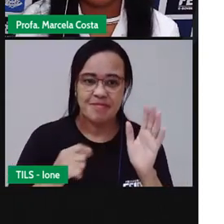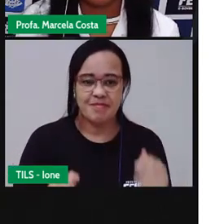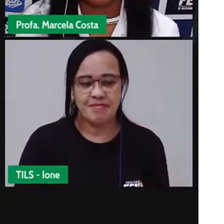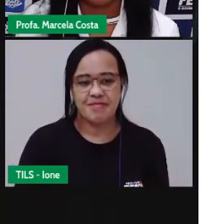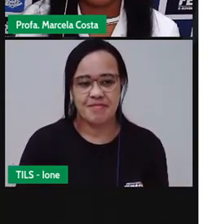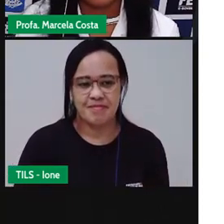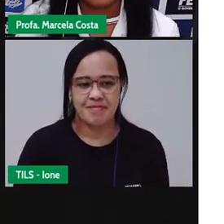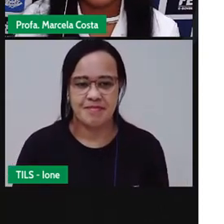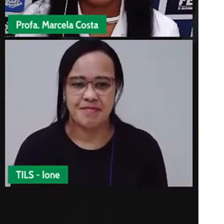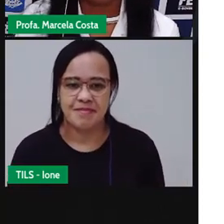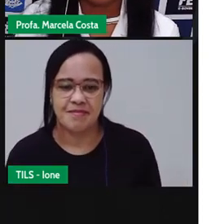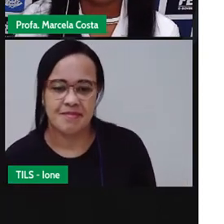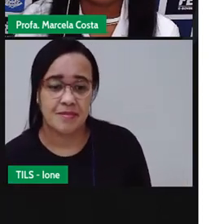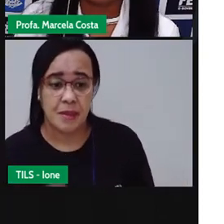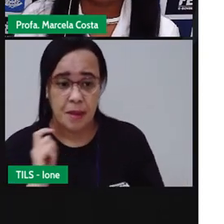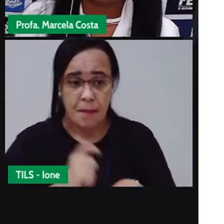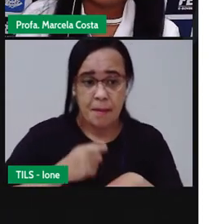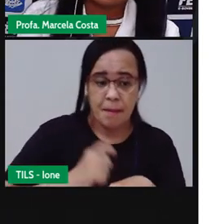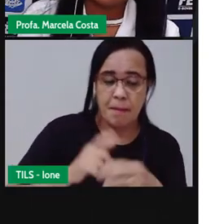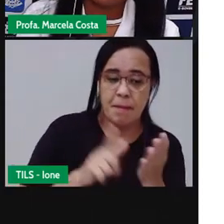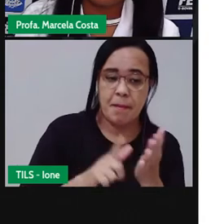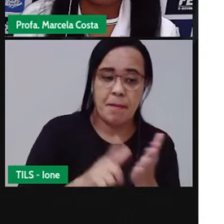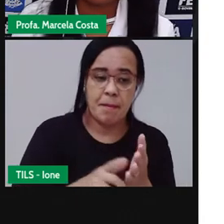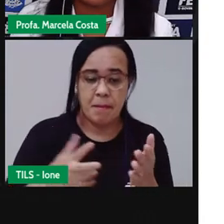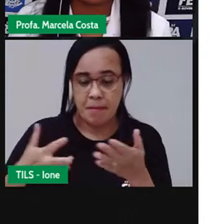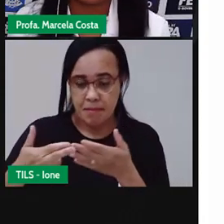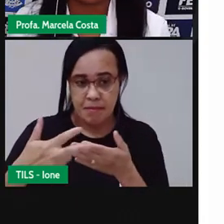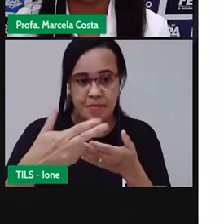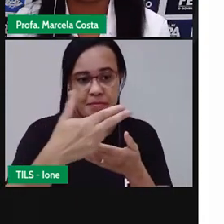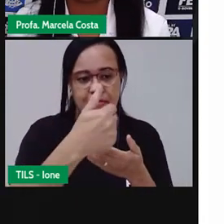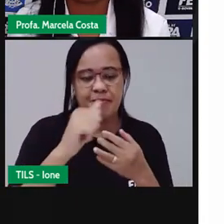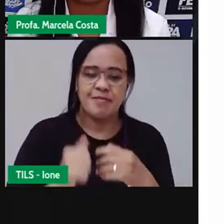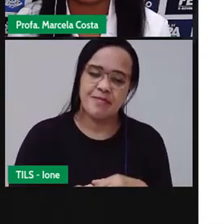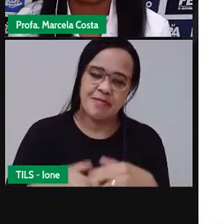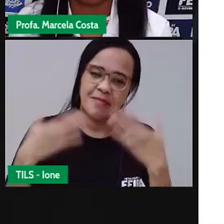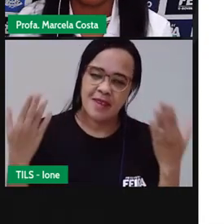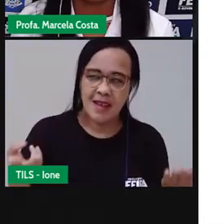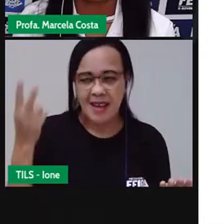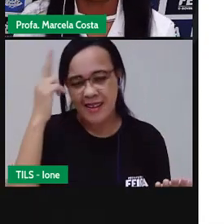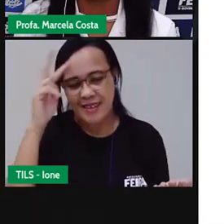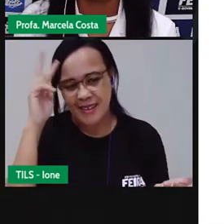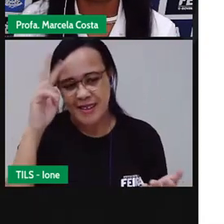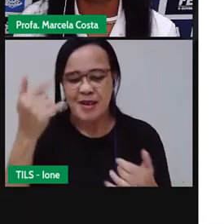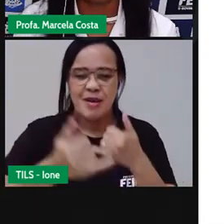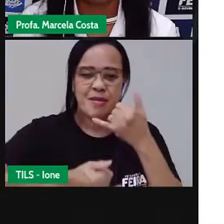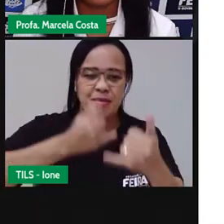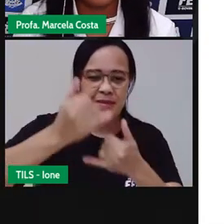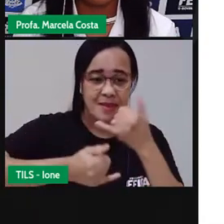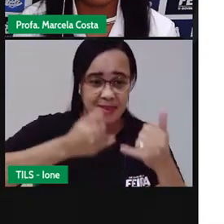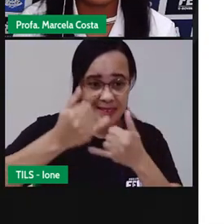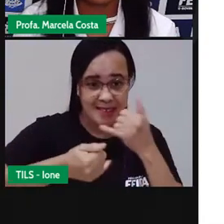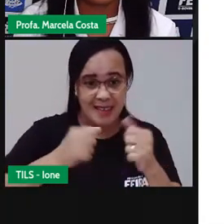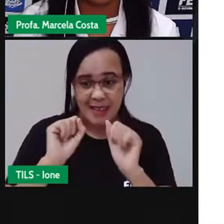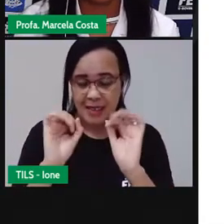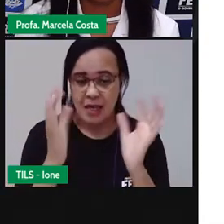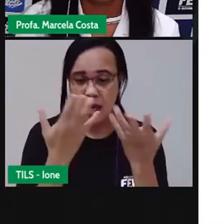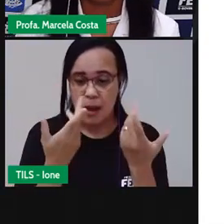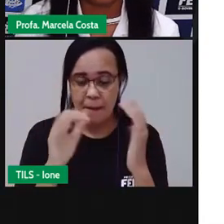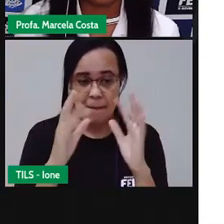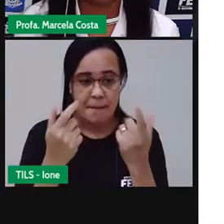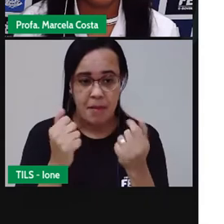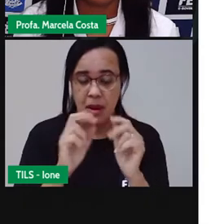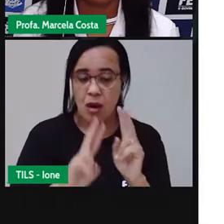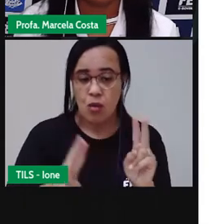tesoura. Lembrando, crianças, que como é uma brincadeira que a gente utiliza as mãos, é importante manter a higienização